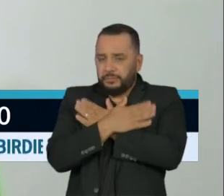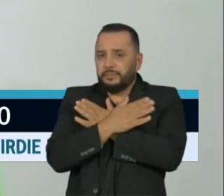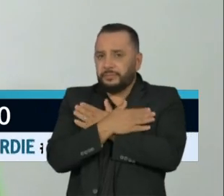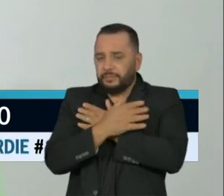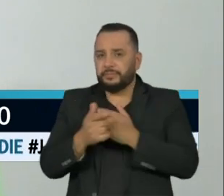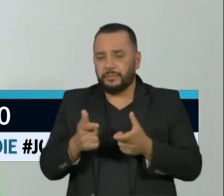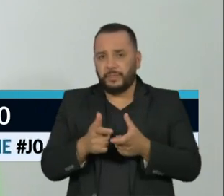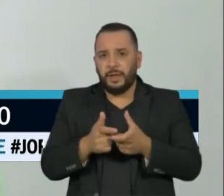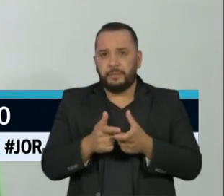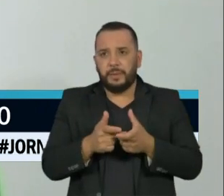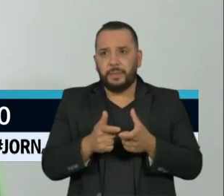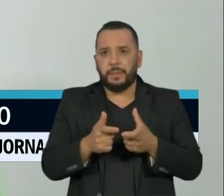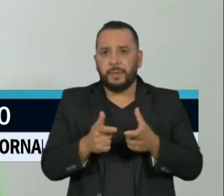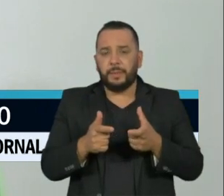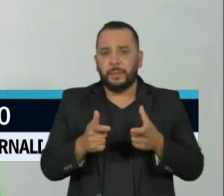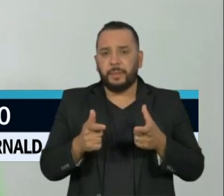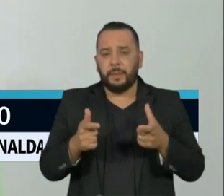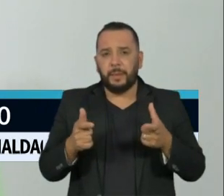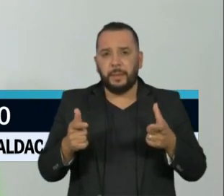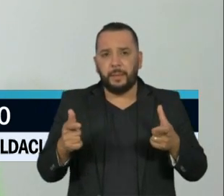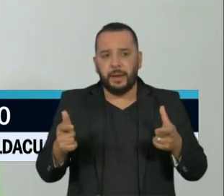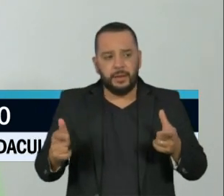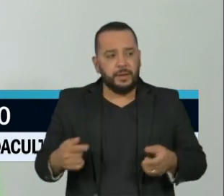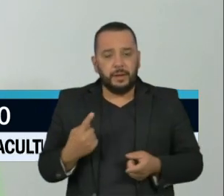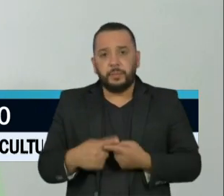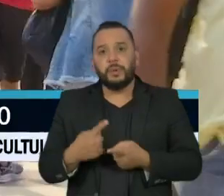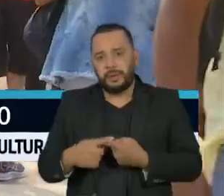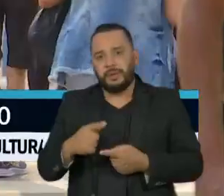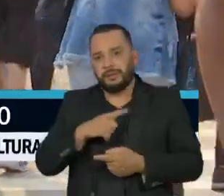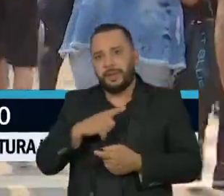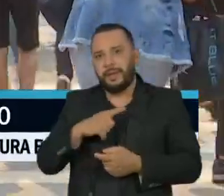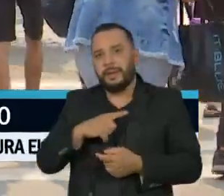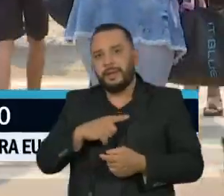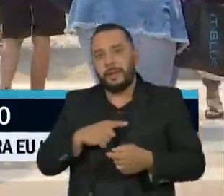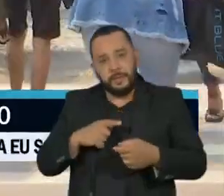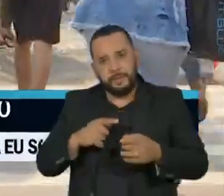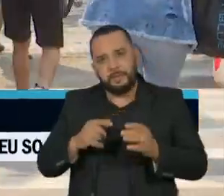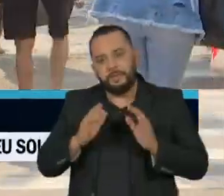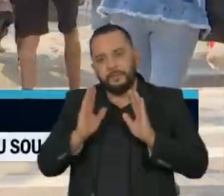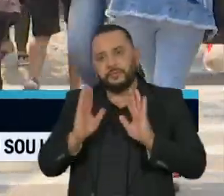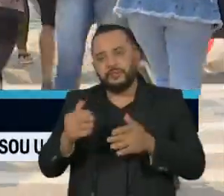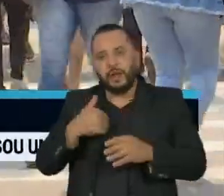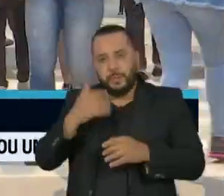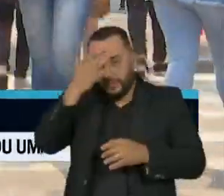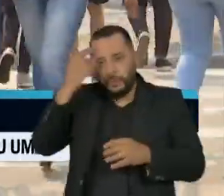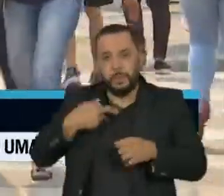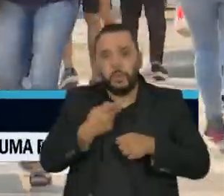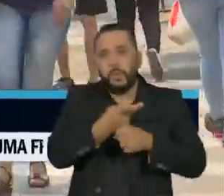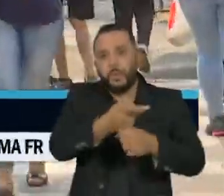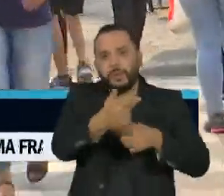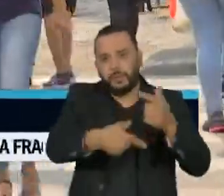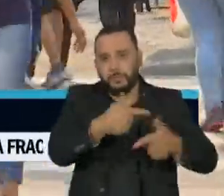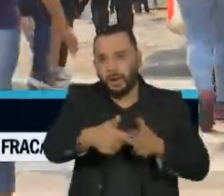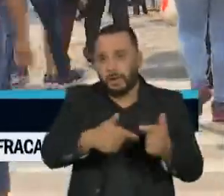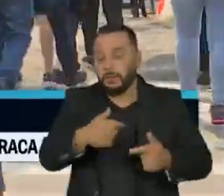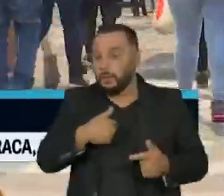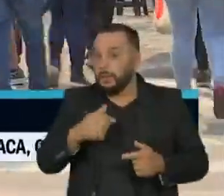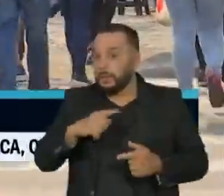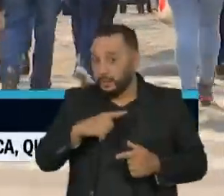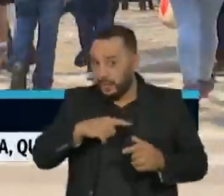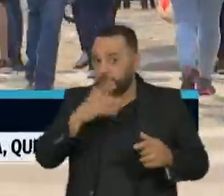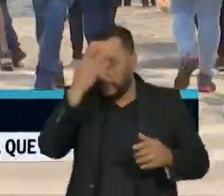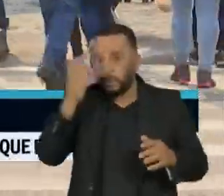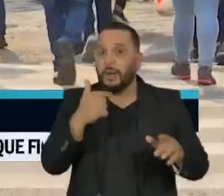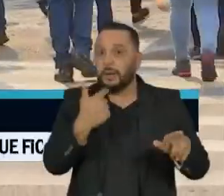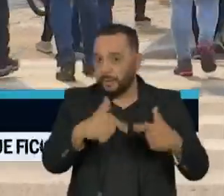por conta da pressão desses trabalhadores sobre o mercado de trabalho. Mas ainda tem gente perdendo emprego. O número de trabalhadores ocupados